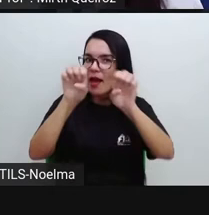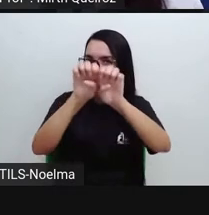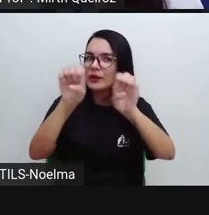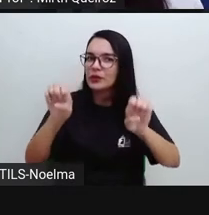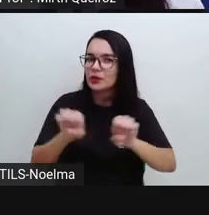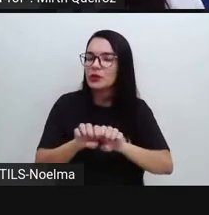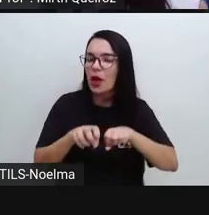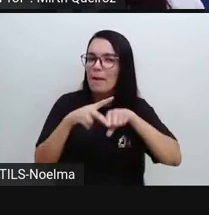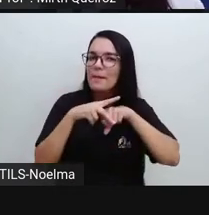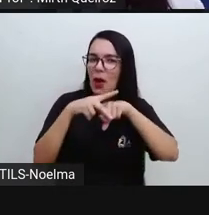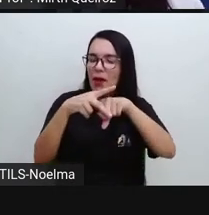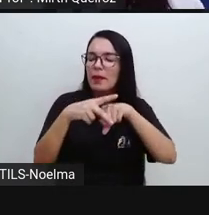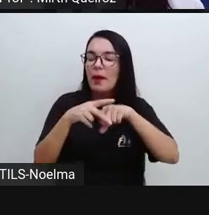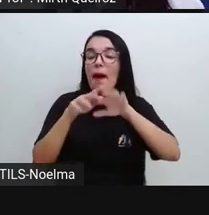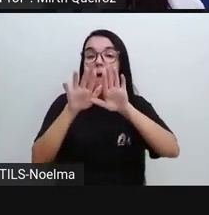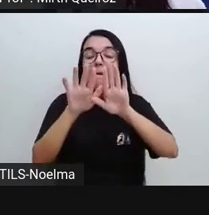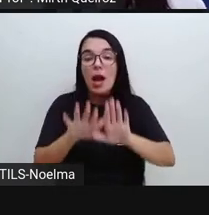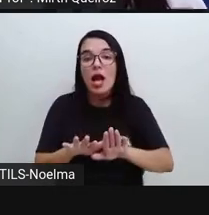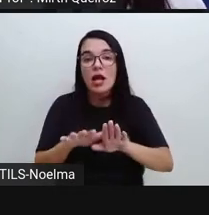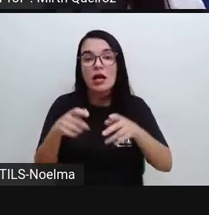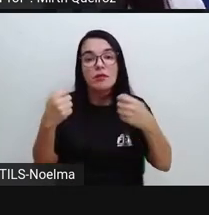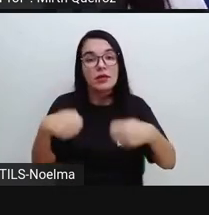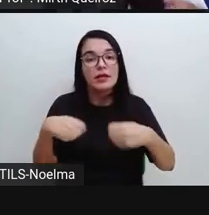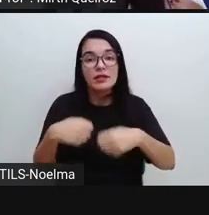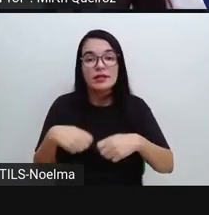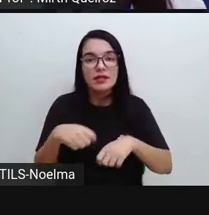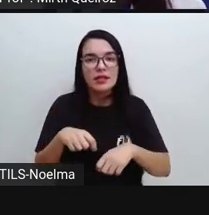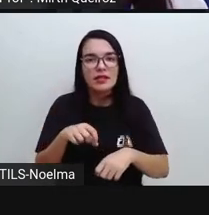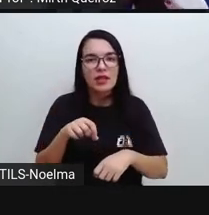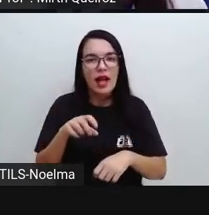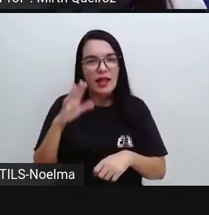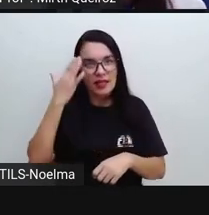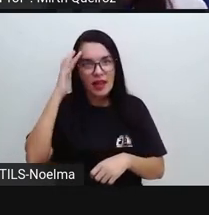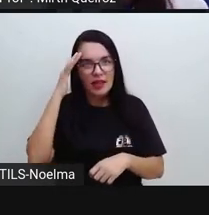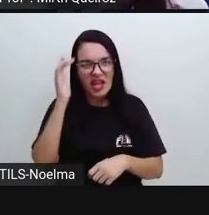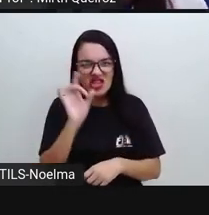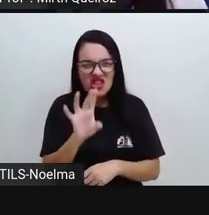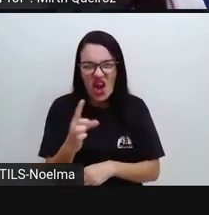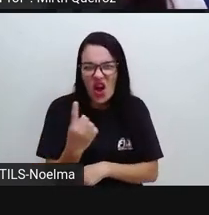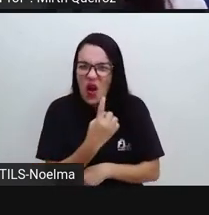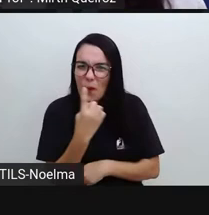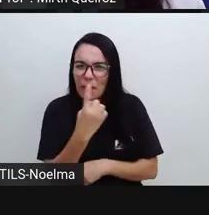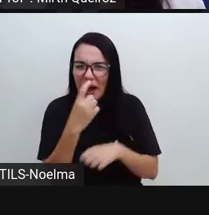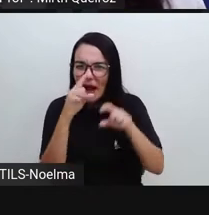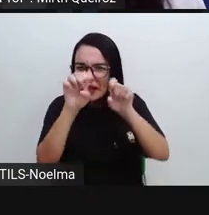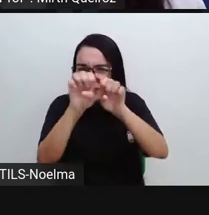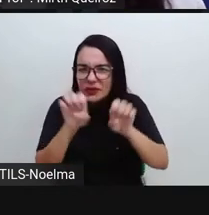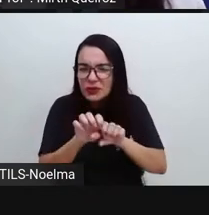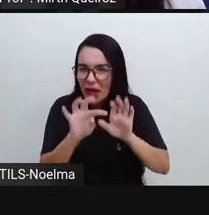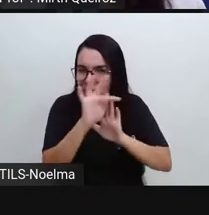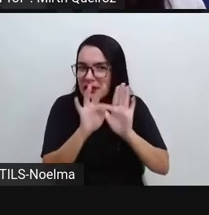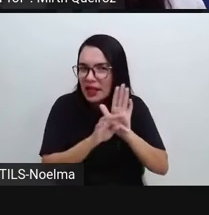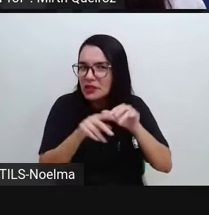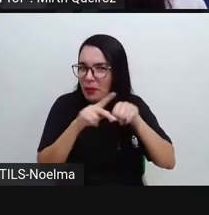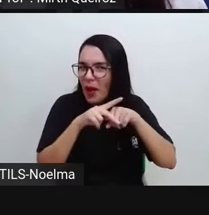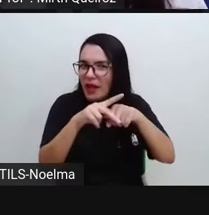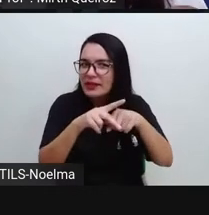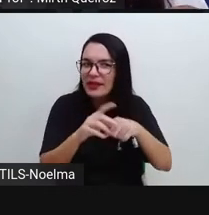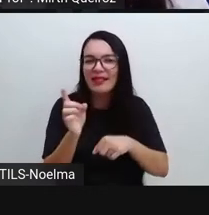mas a gente precisa entender que não é o único tipo de poesia, certo?